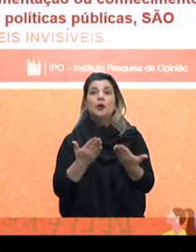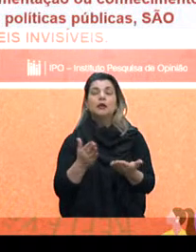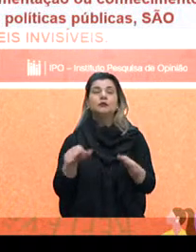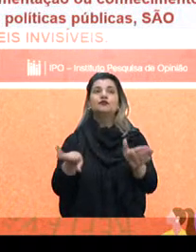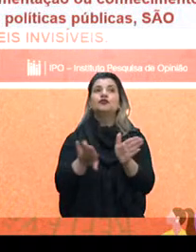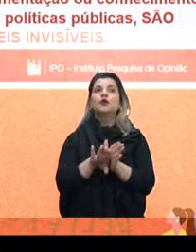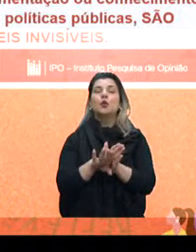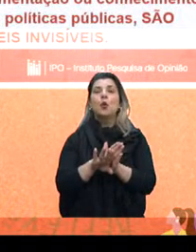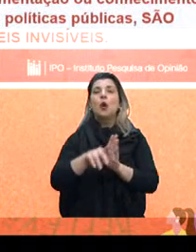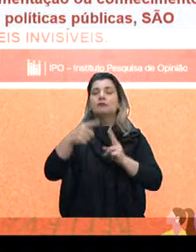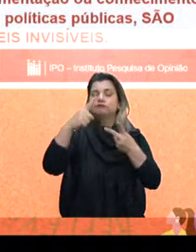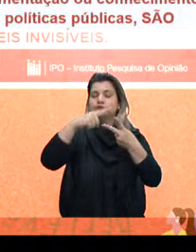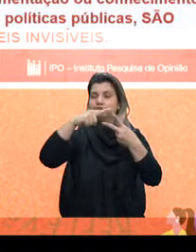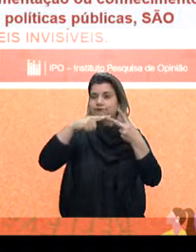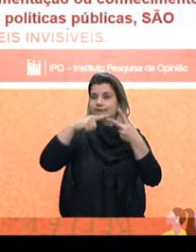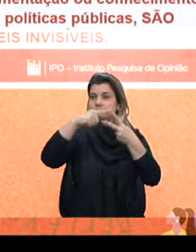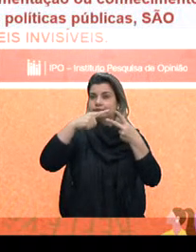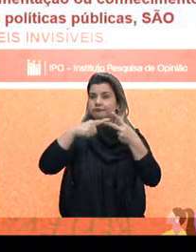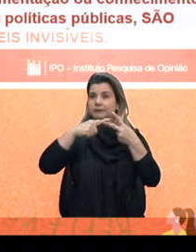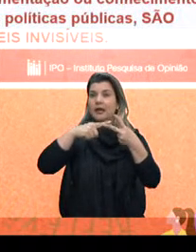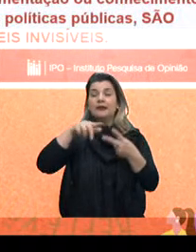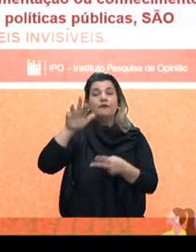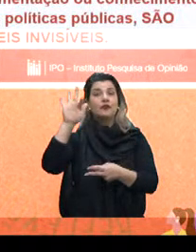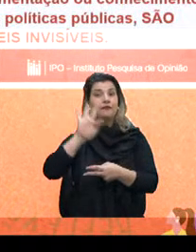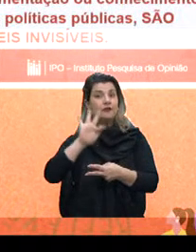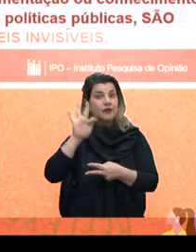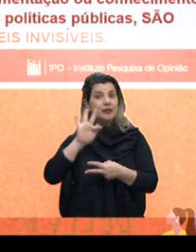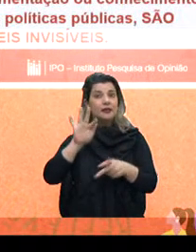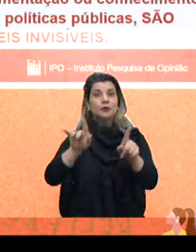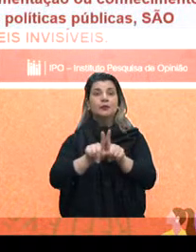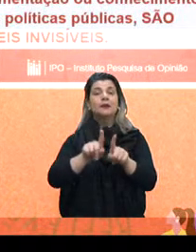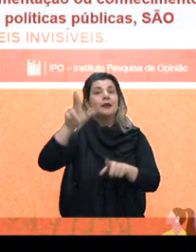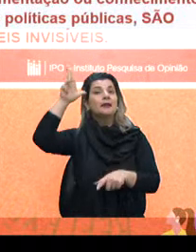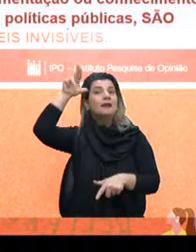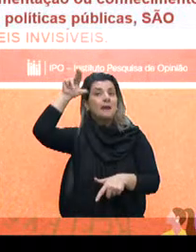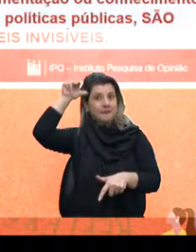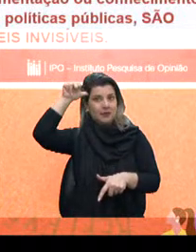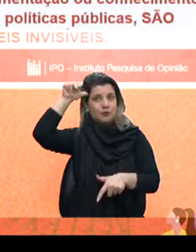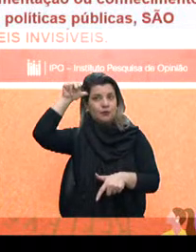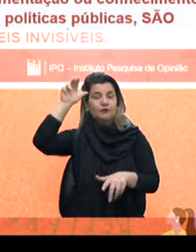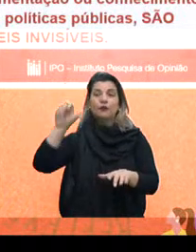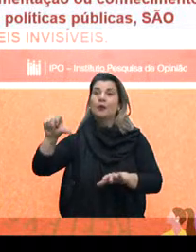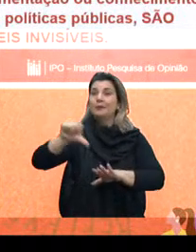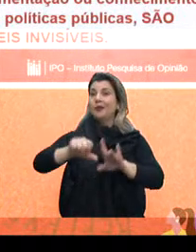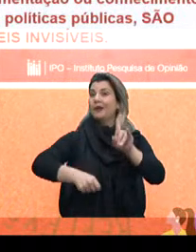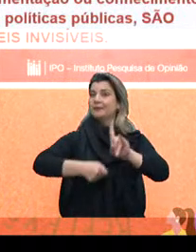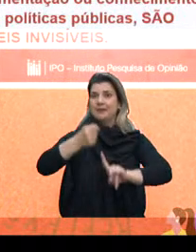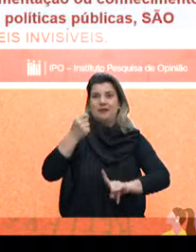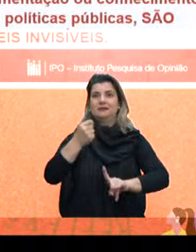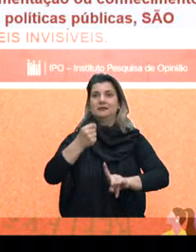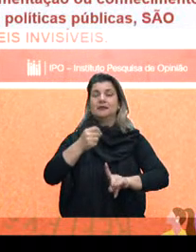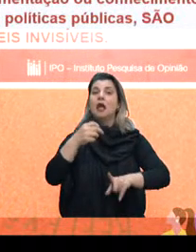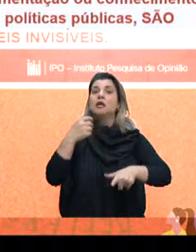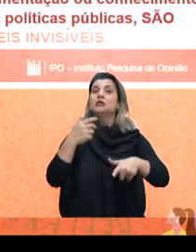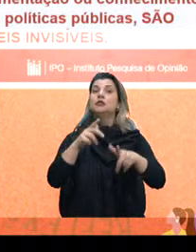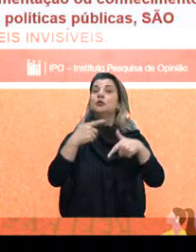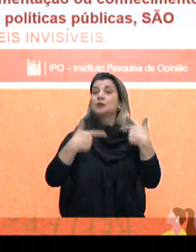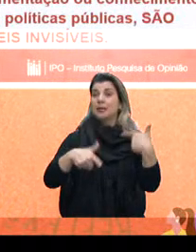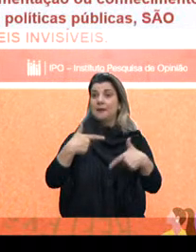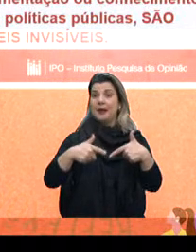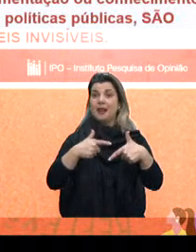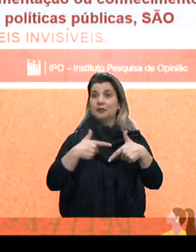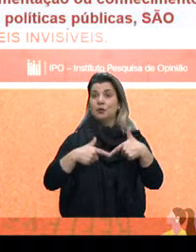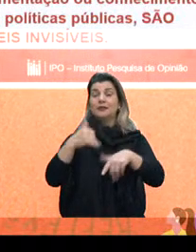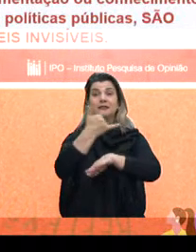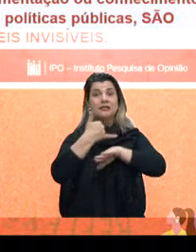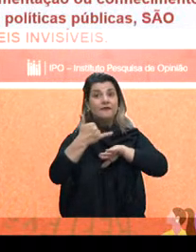fevereiro, principalmente, aqui, e abril. Foi o pior para eles, foi mais impactante. E os trabalhadores informais, que já vinham com